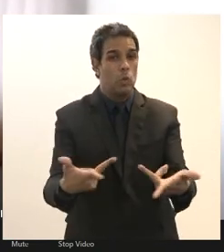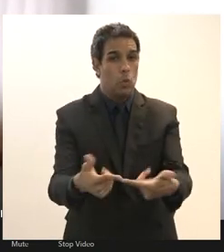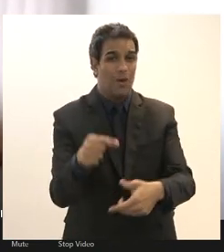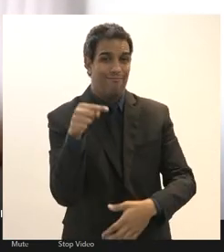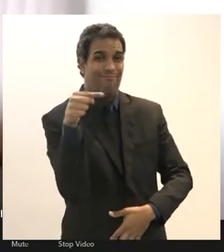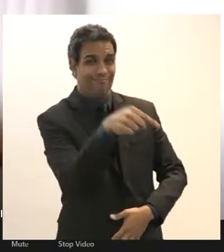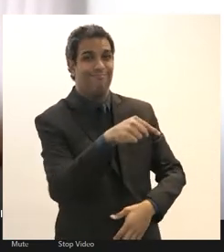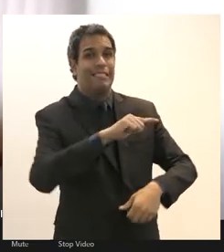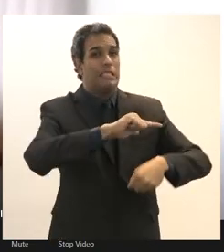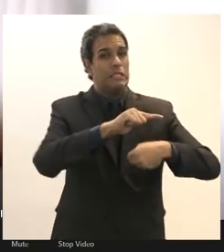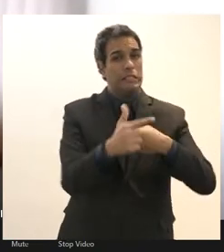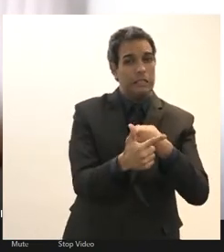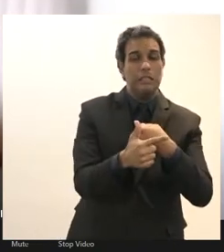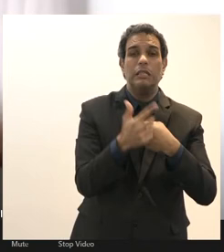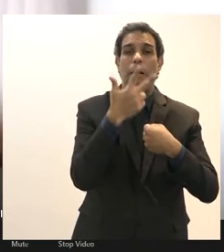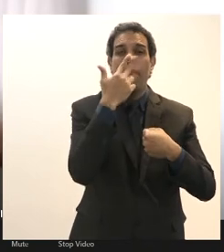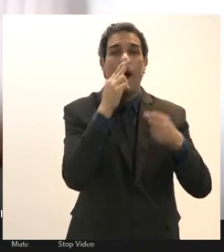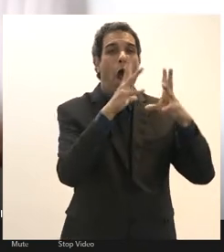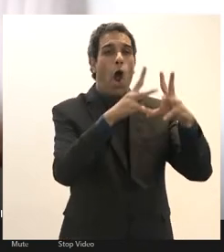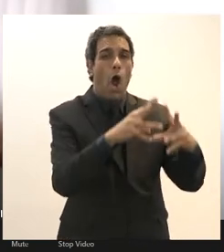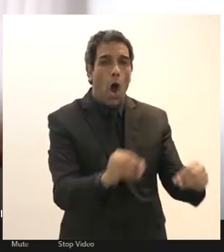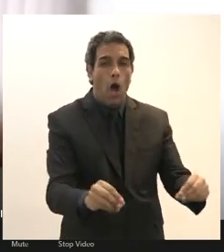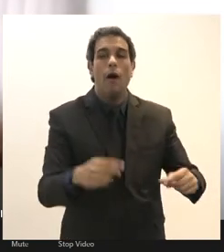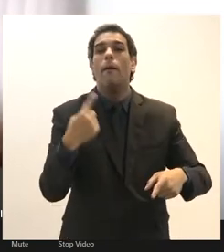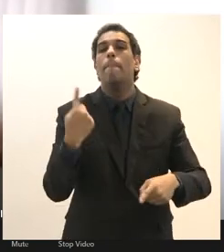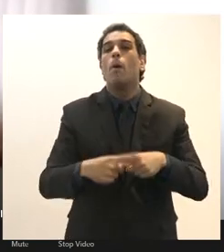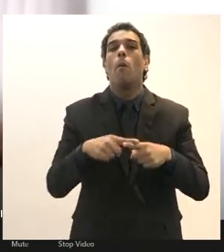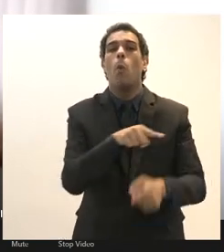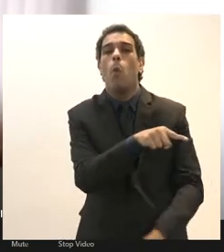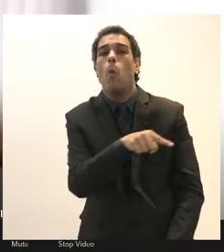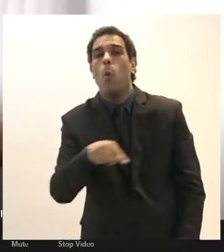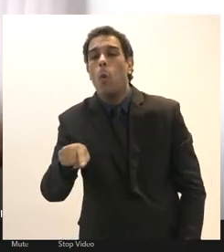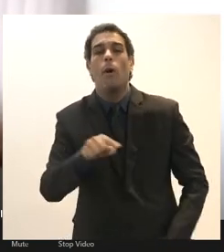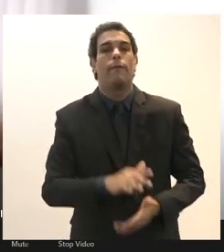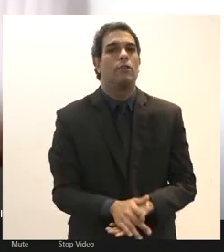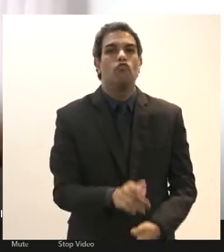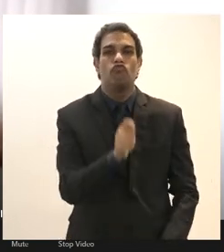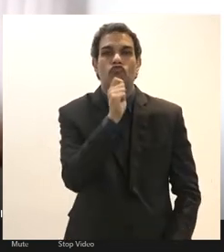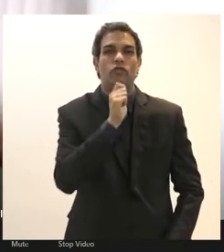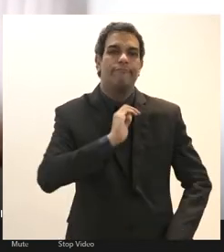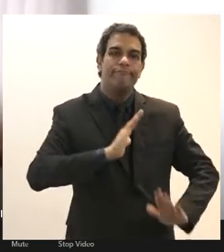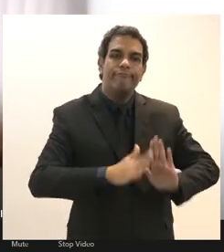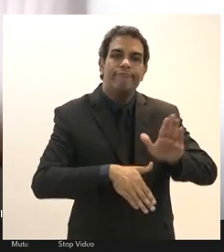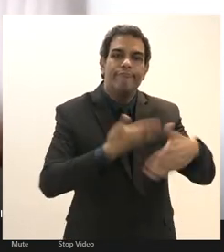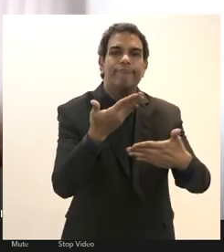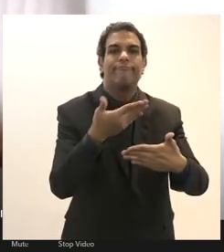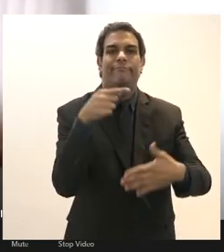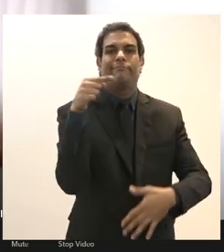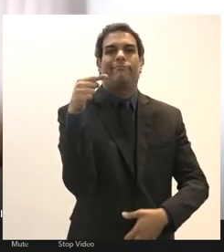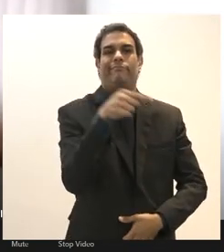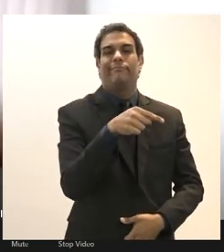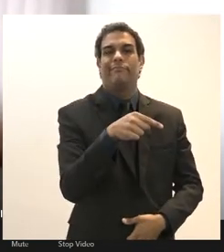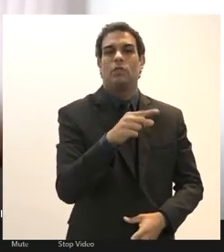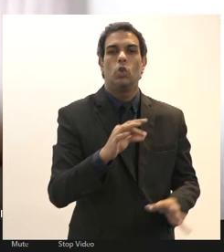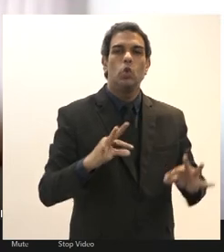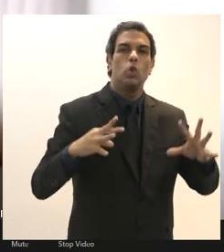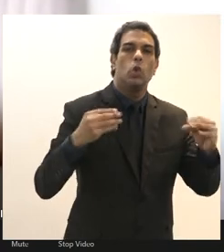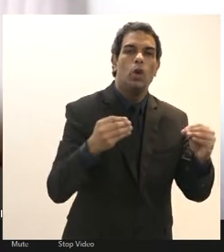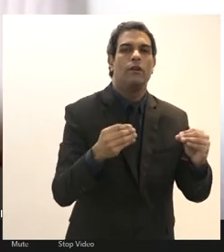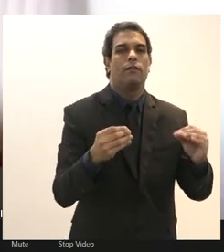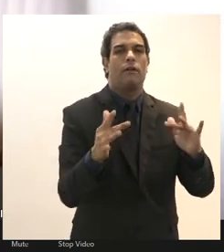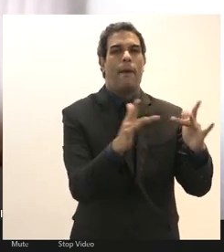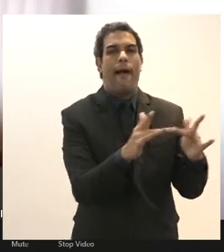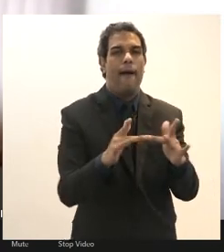serviço tenderá a cair a partir do momento que você não terá a continuidade daquele servidor por toda uma vida